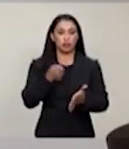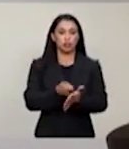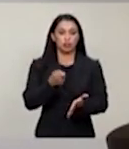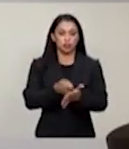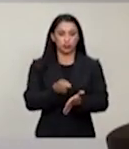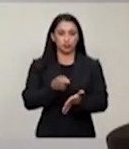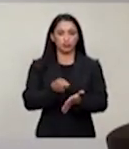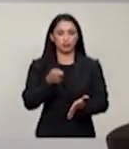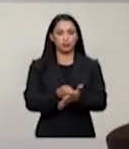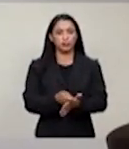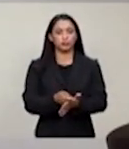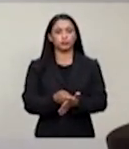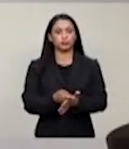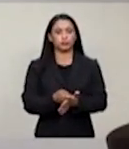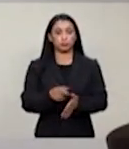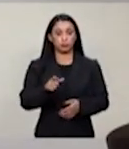26,